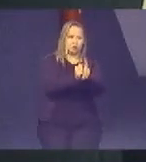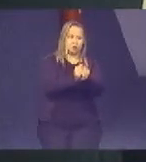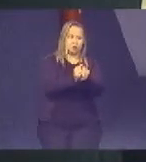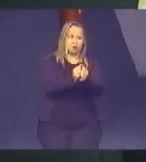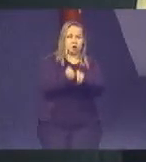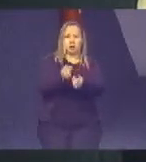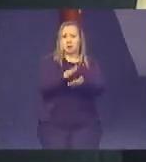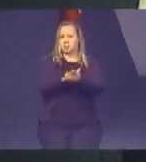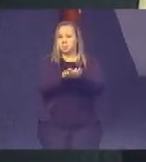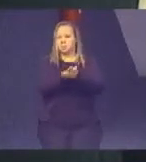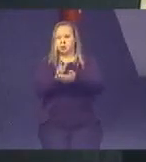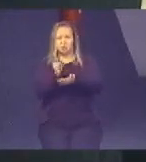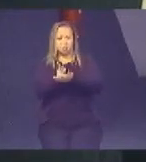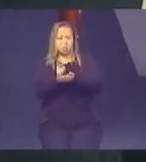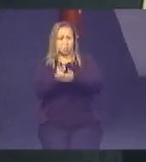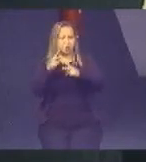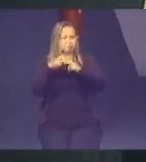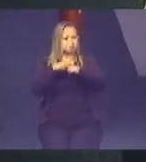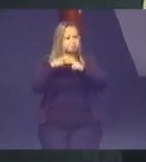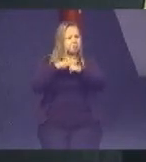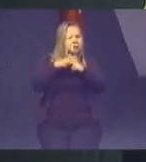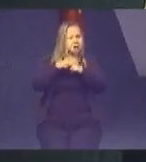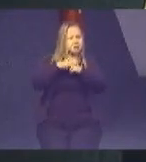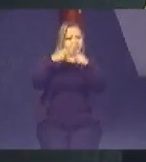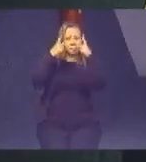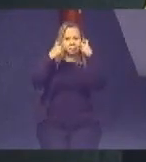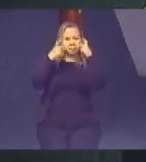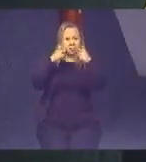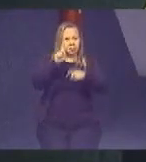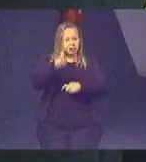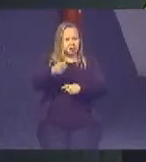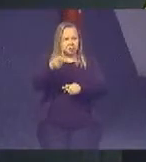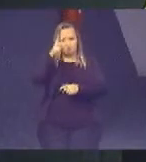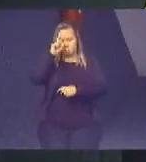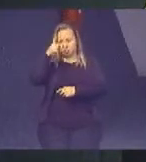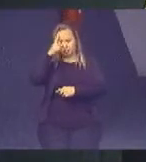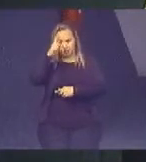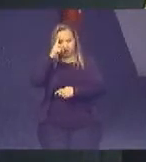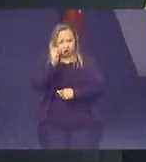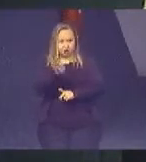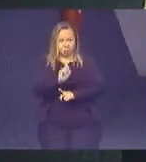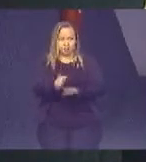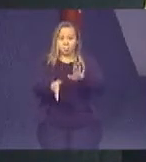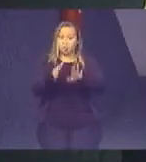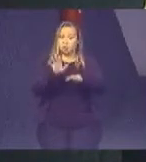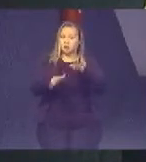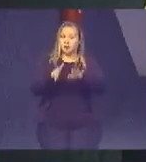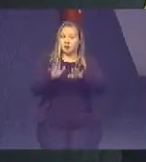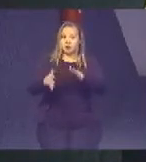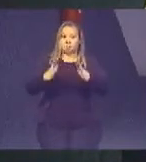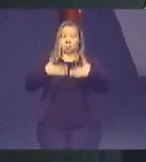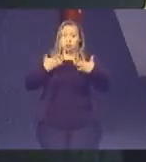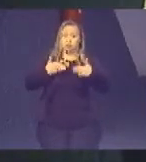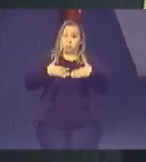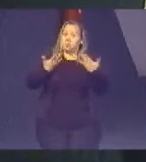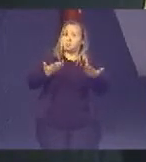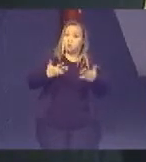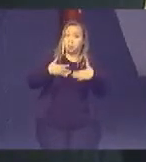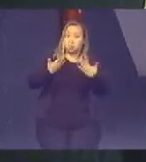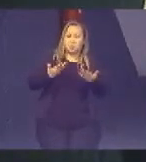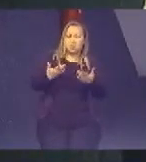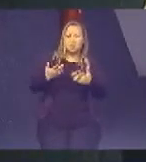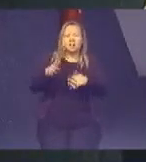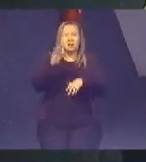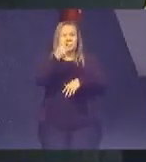aquela agressão ela é rotineira. Às vezes, ela é de surpresa pelas dores